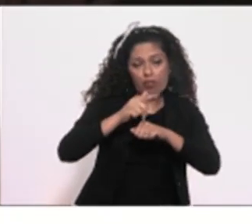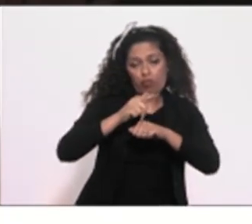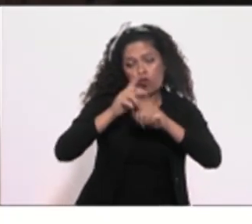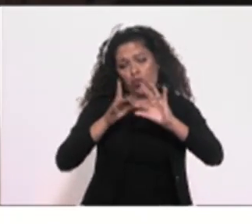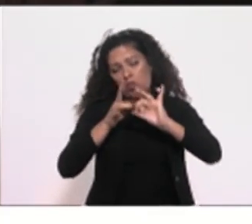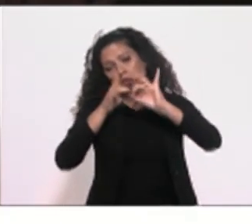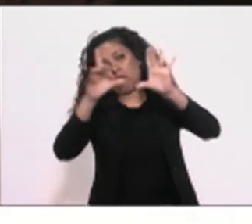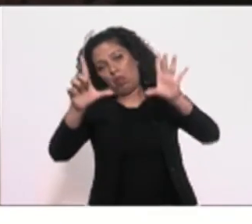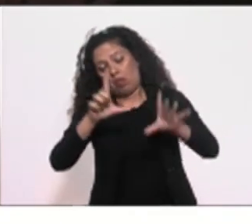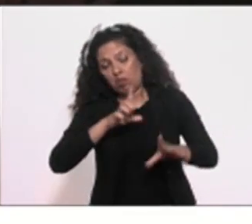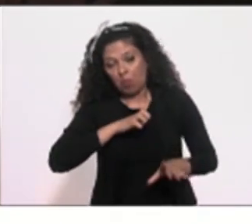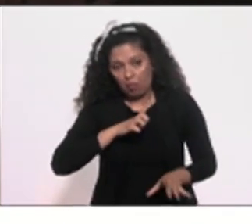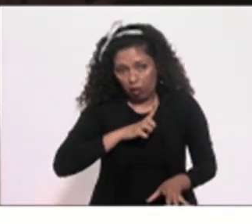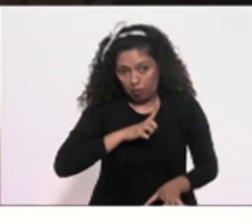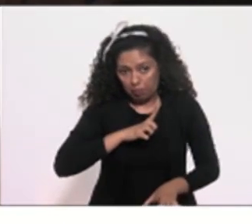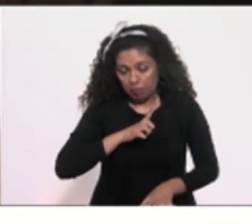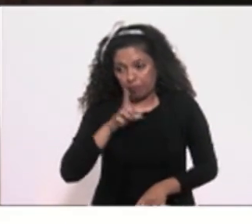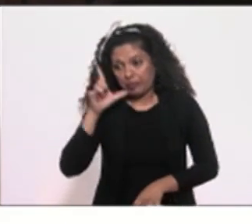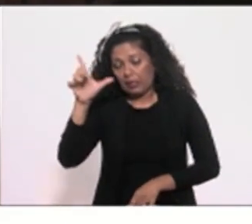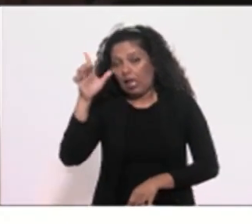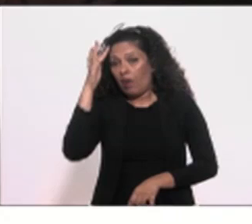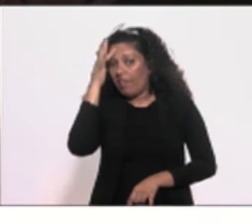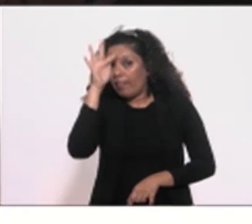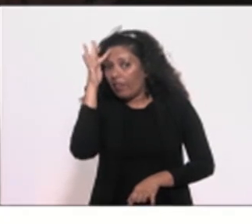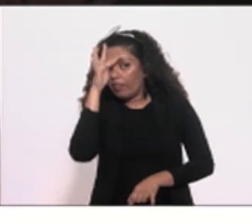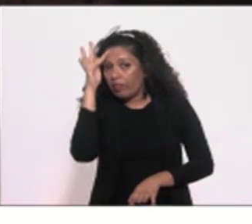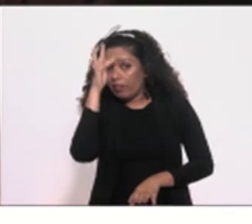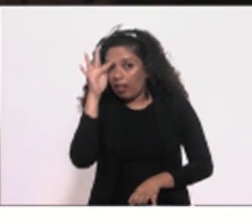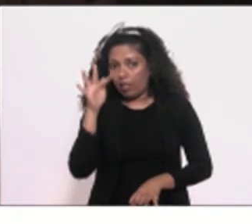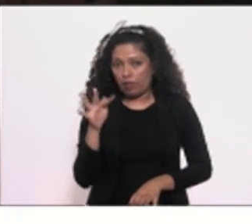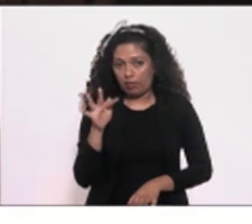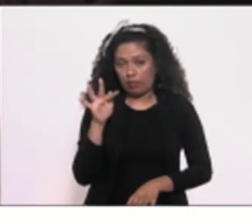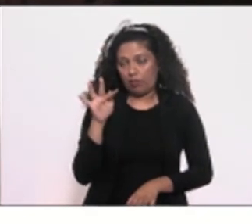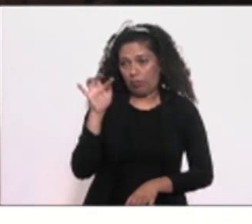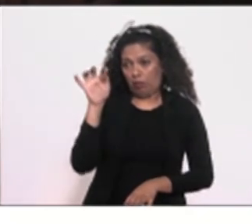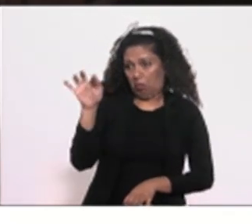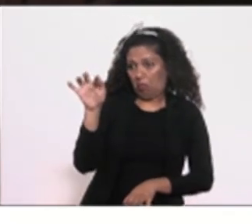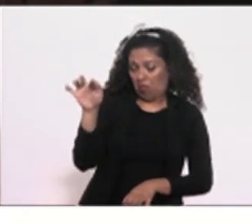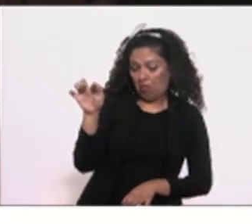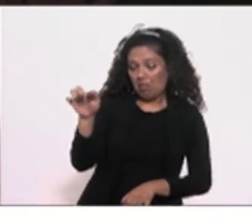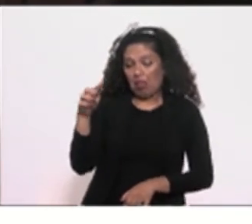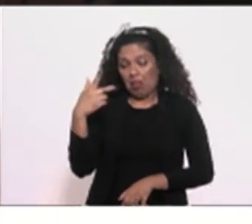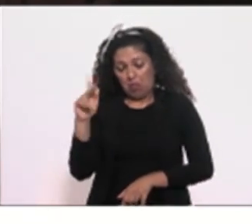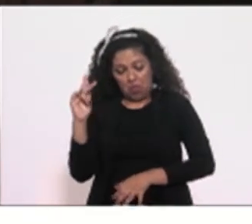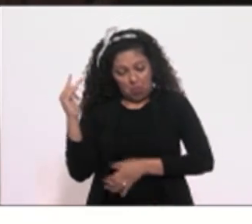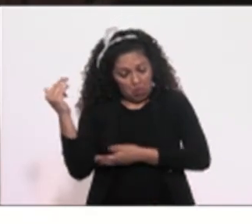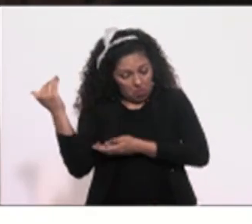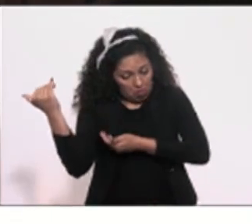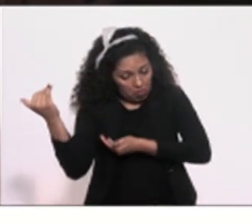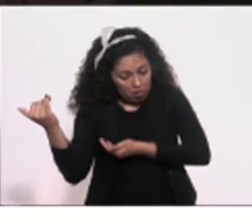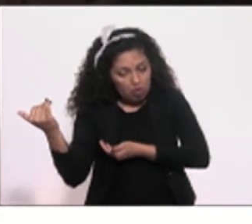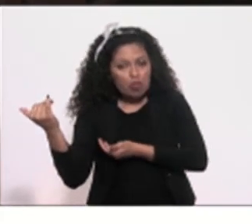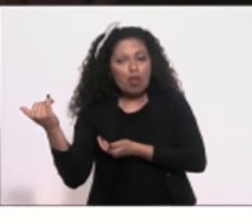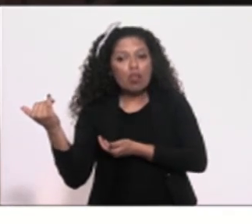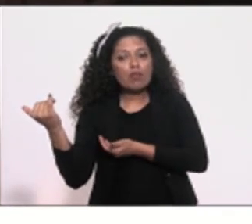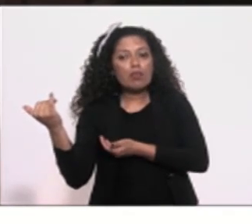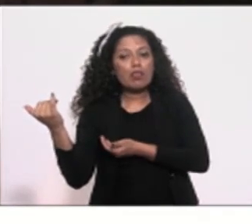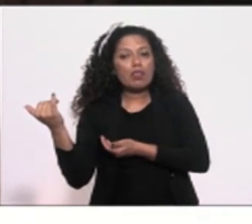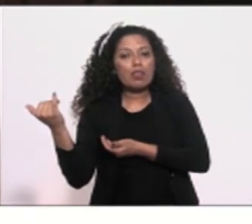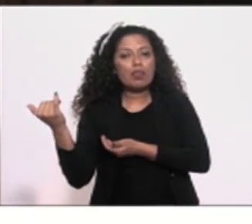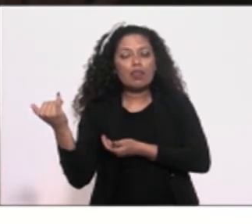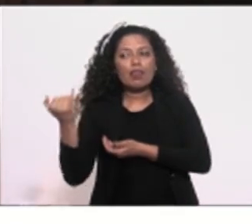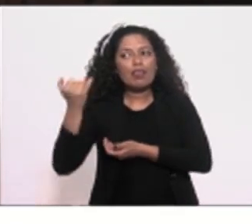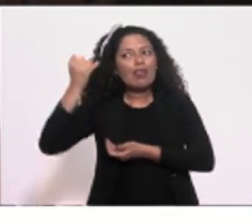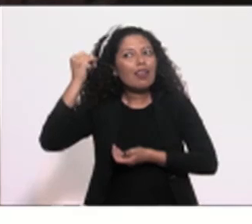Essa afirmação desse intrépito jovem, é uma